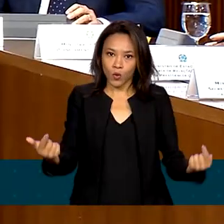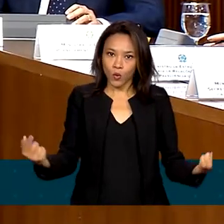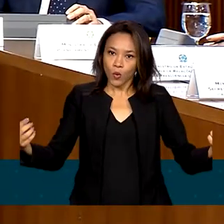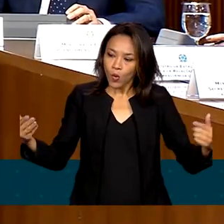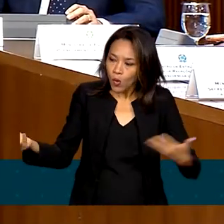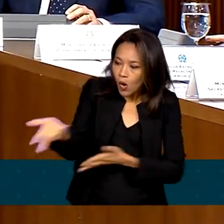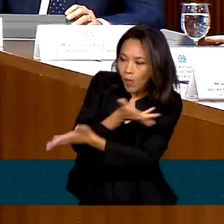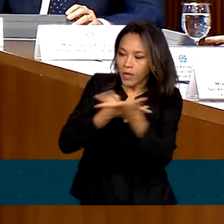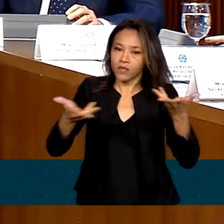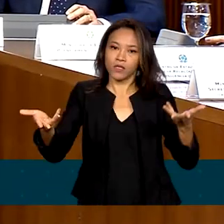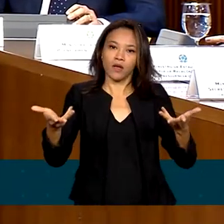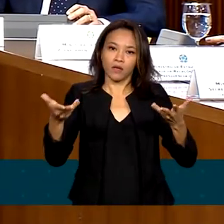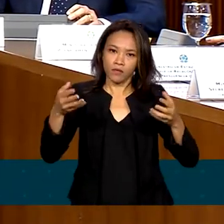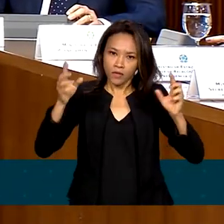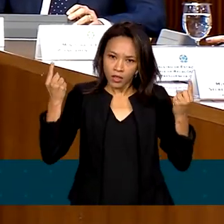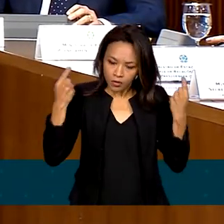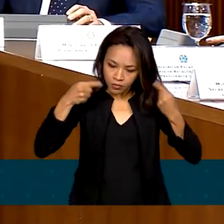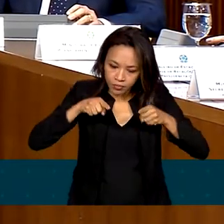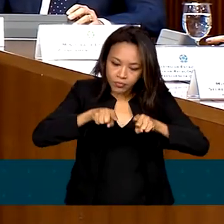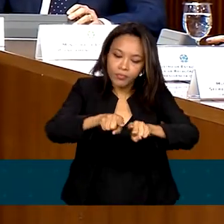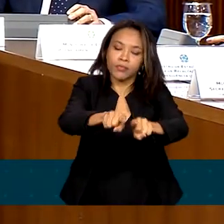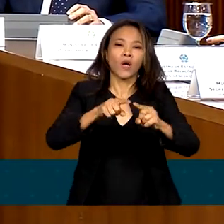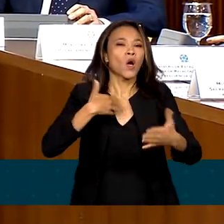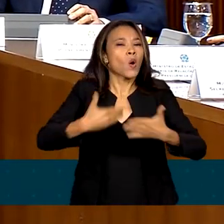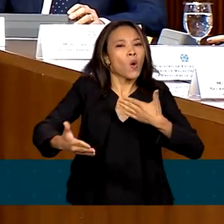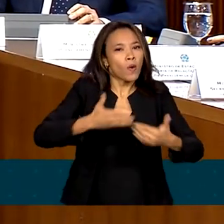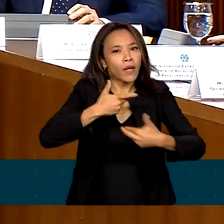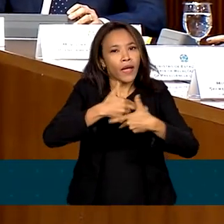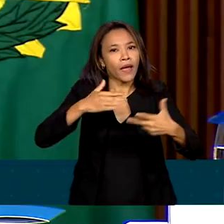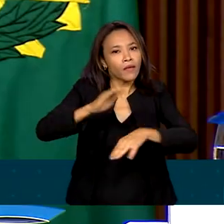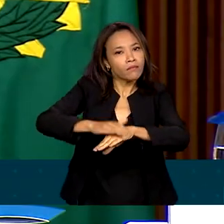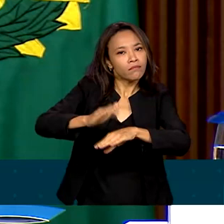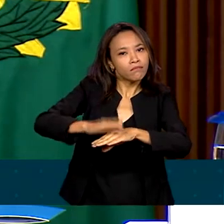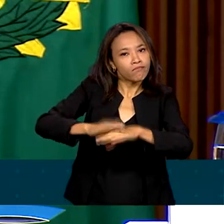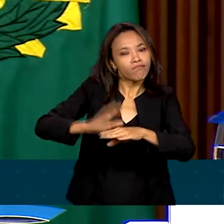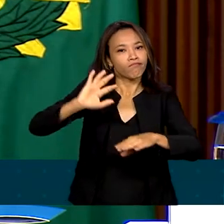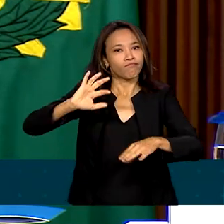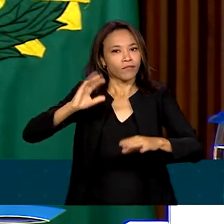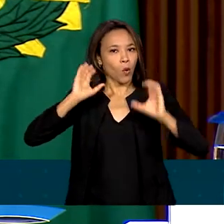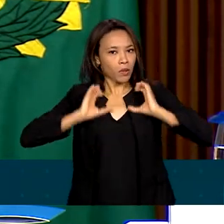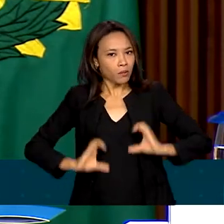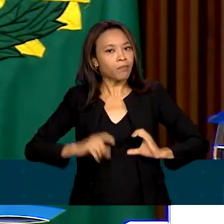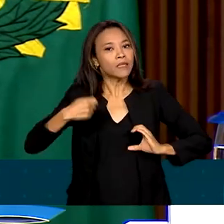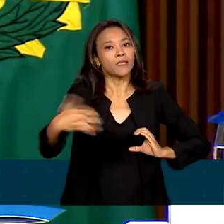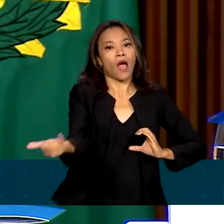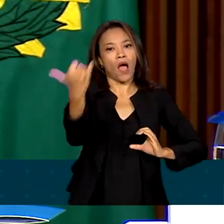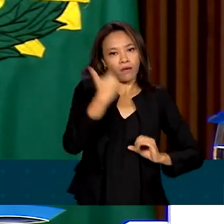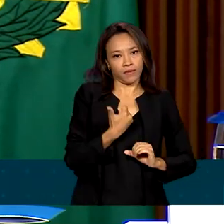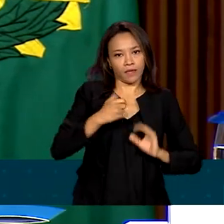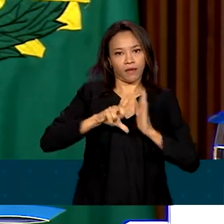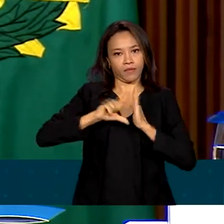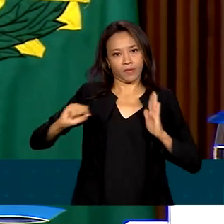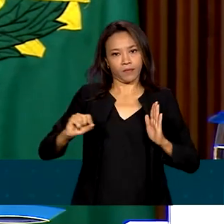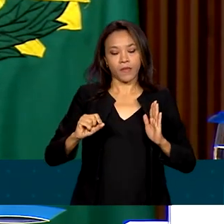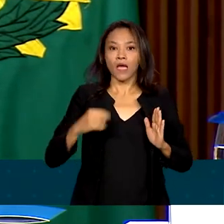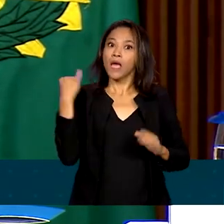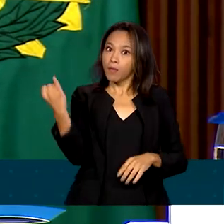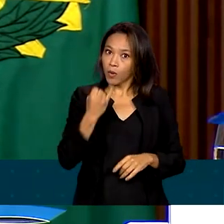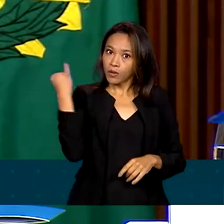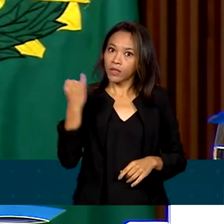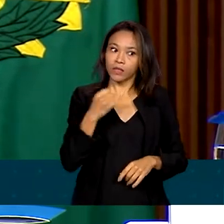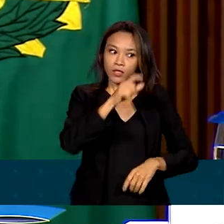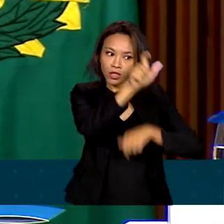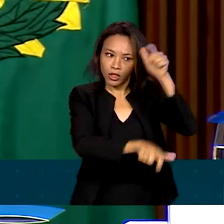Disse que qualquer iniciativa deve passar pelo aval da Casa Civil. É importante que nenhum ministro e nenhuma